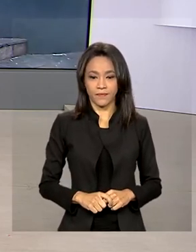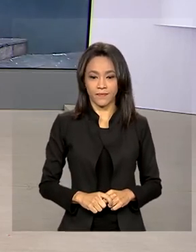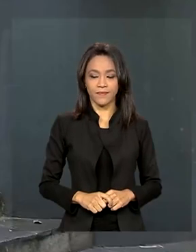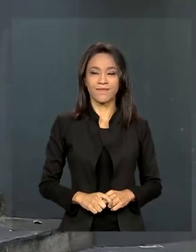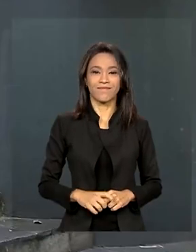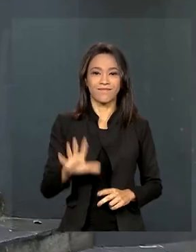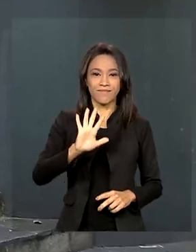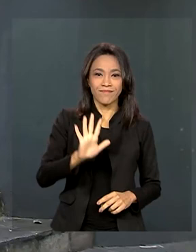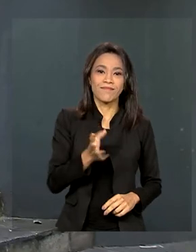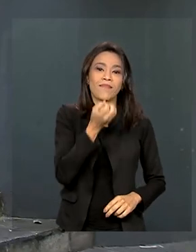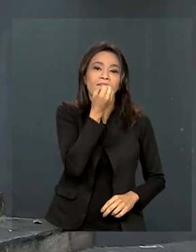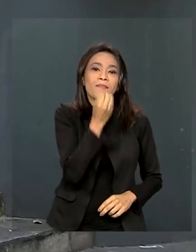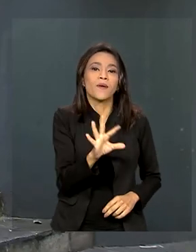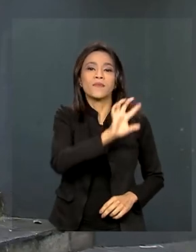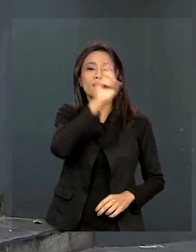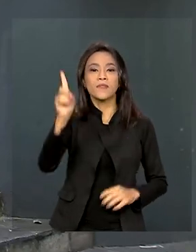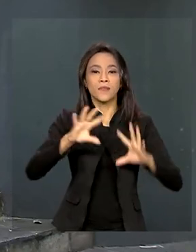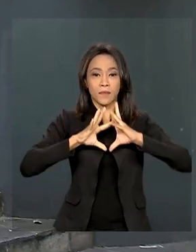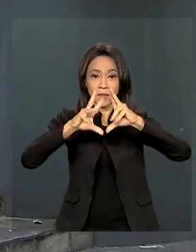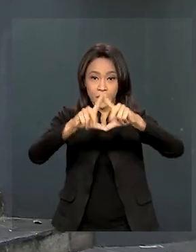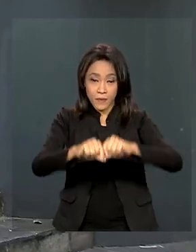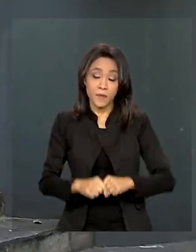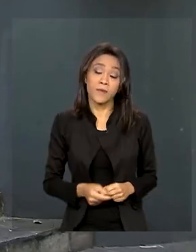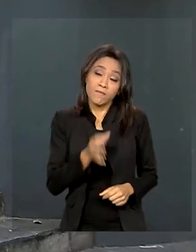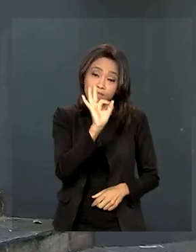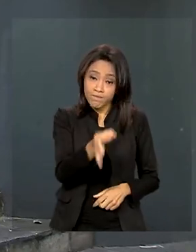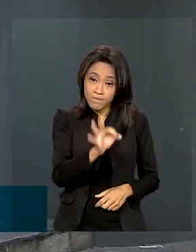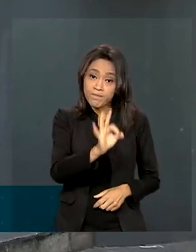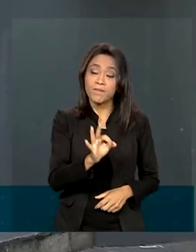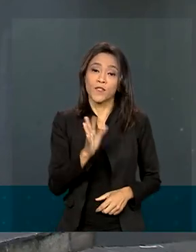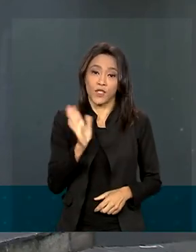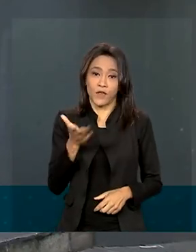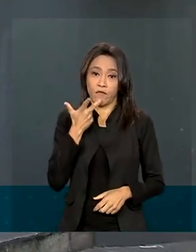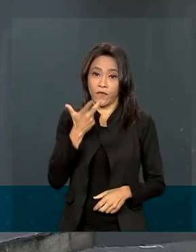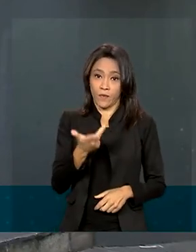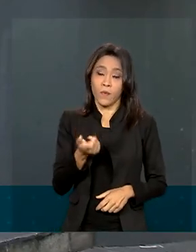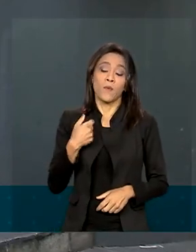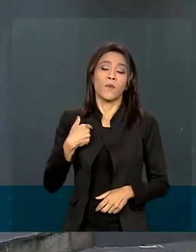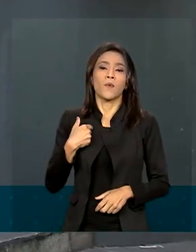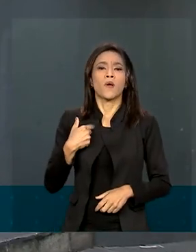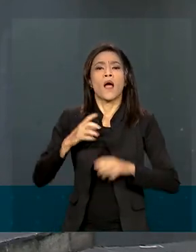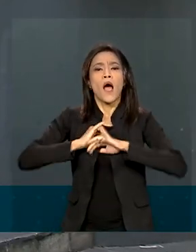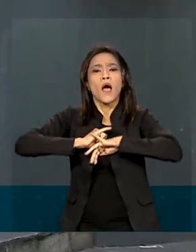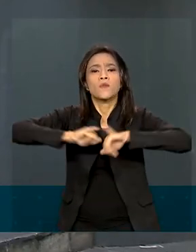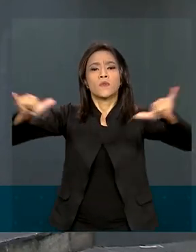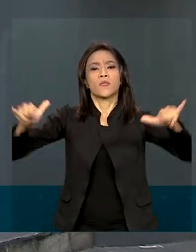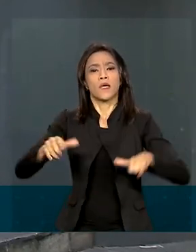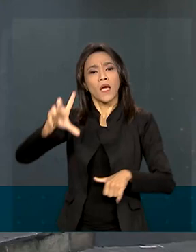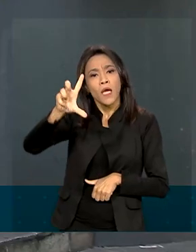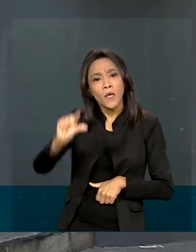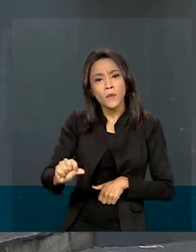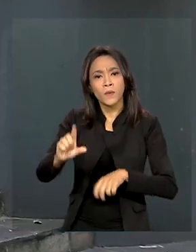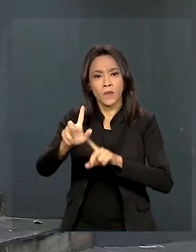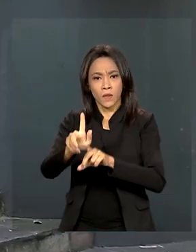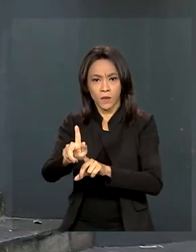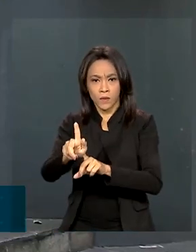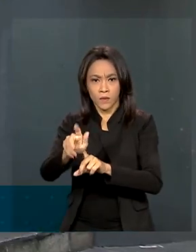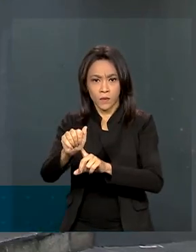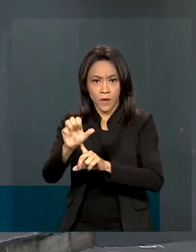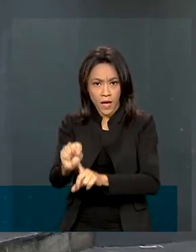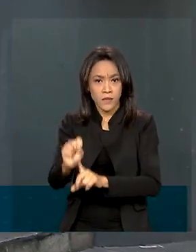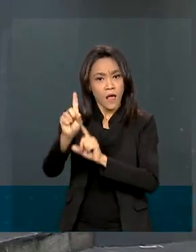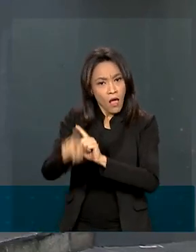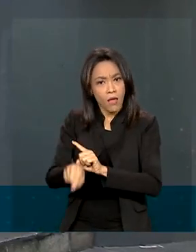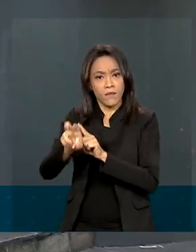Oi, Renata, bom dia pra você, bom dia a todos. É isso mesmo, como você disse, a redução anunciada aí para o preço de gás deve ser em média de